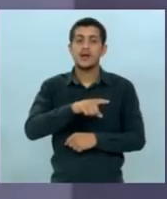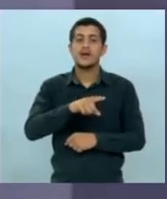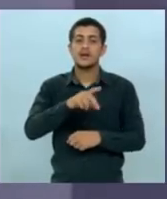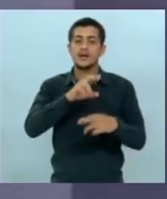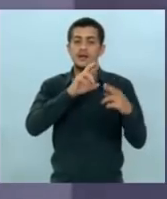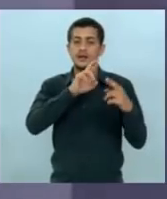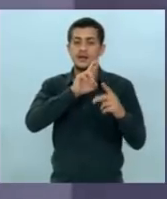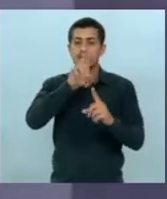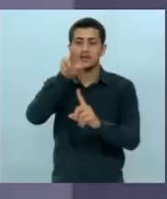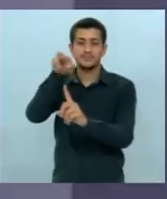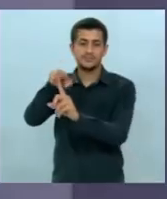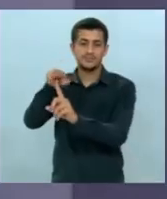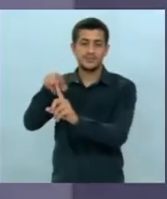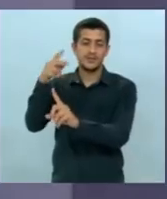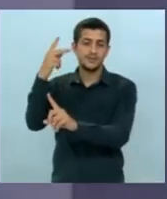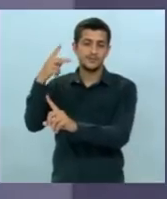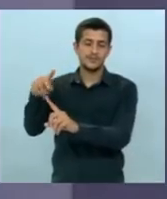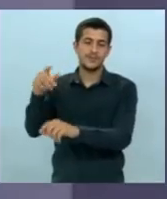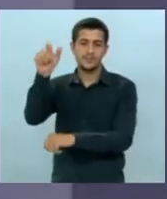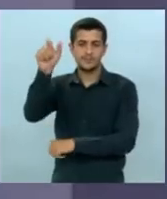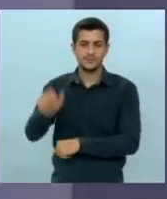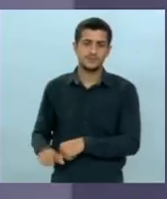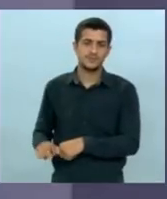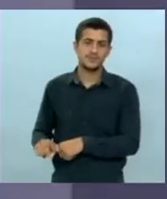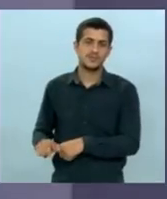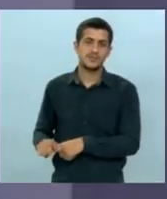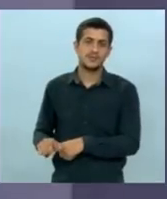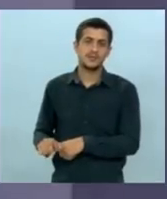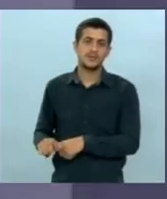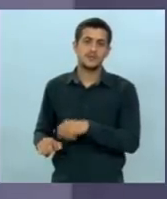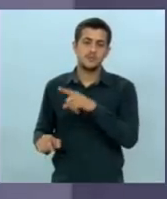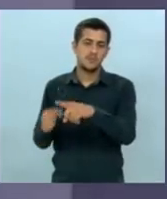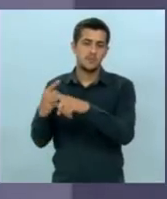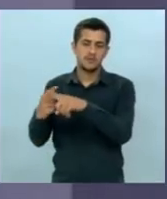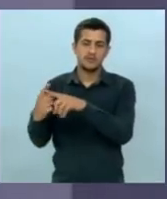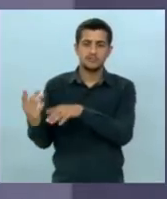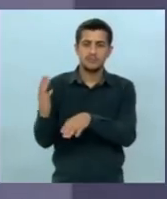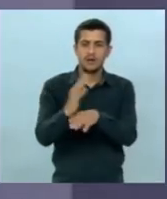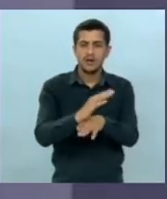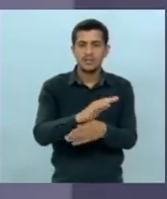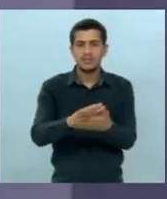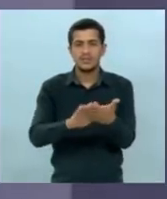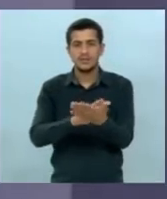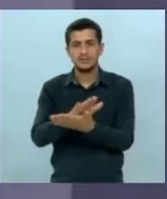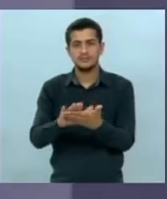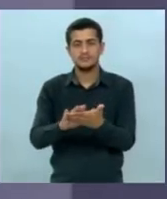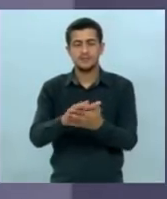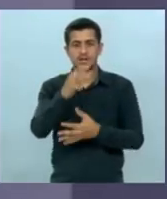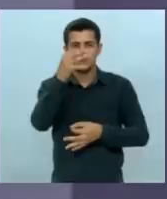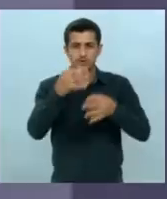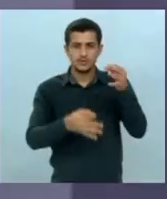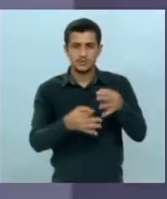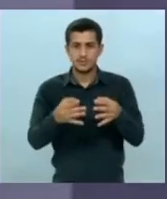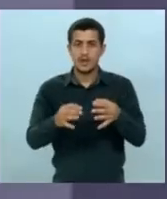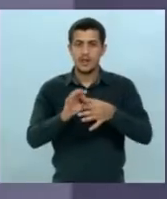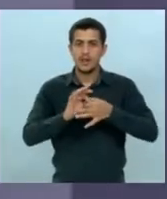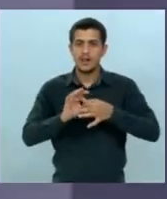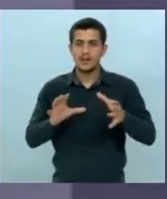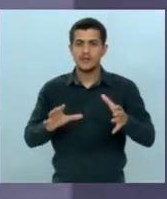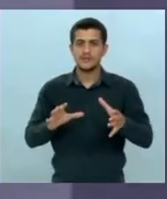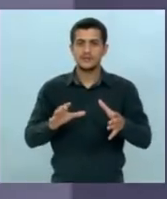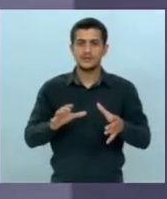lugar civil da sua pessoa e você responder por omissão a justiça jamais vai autorizar a